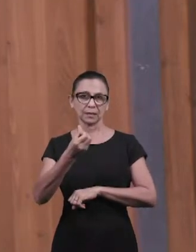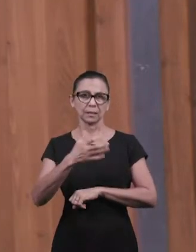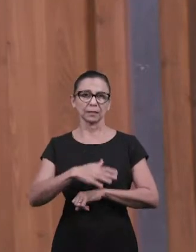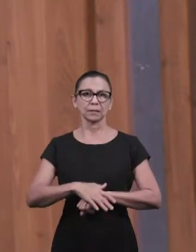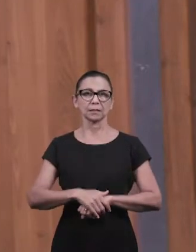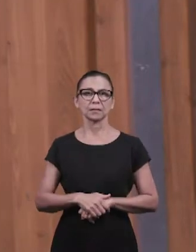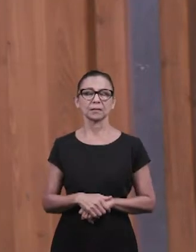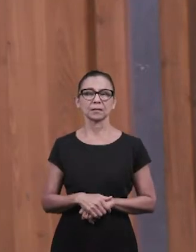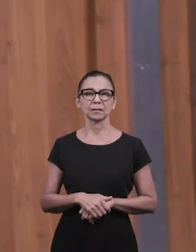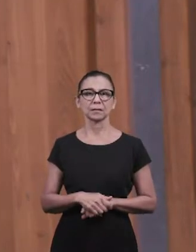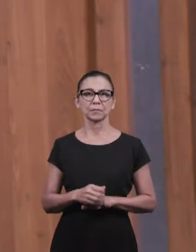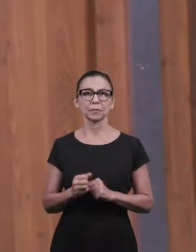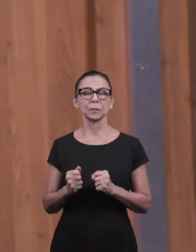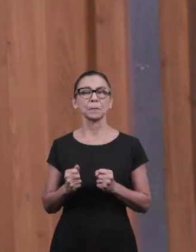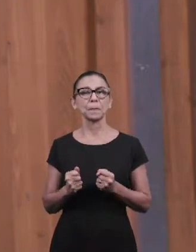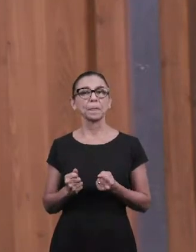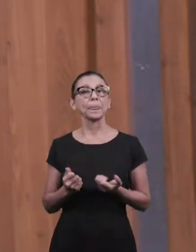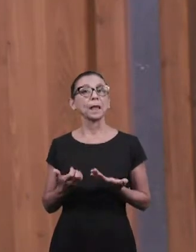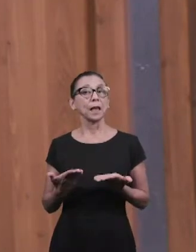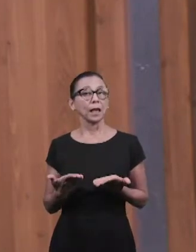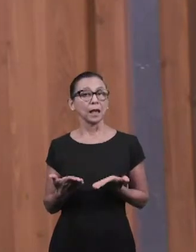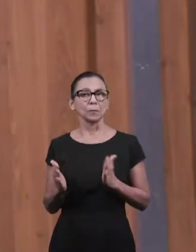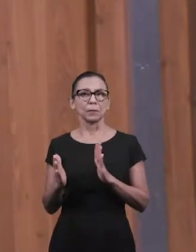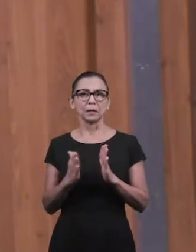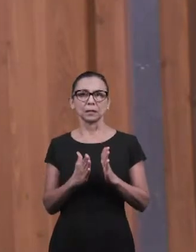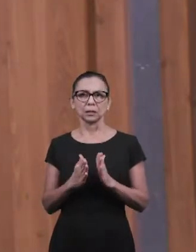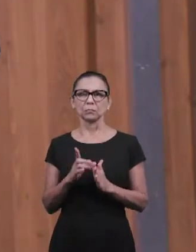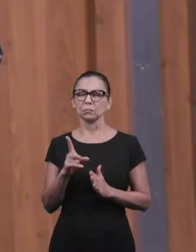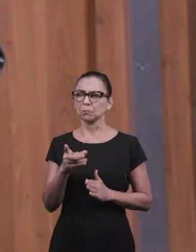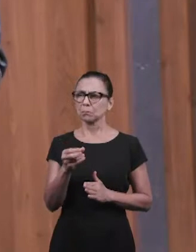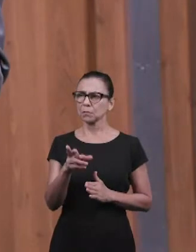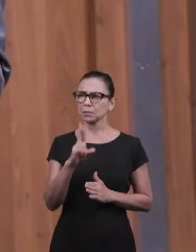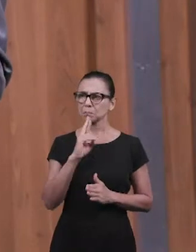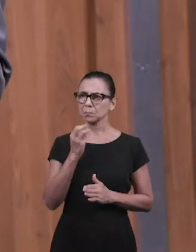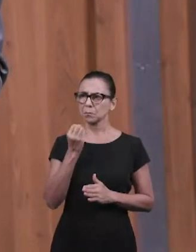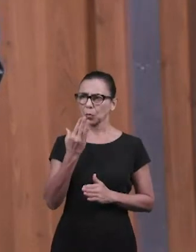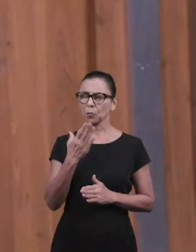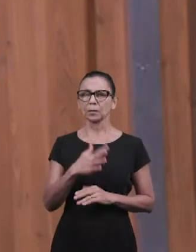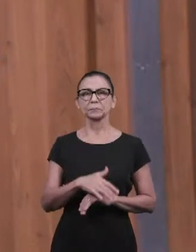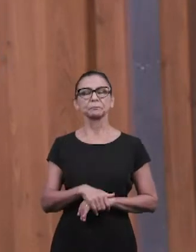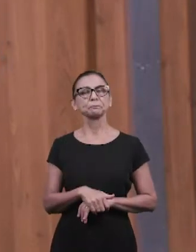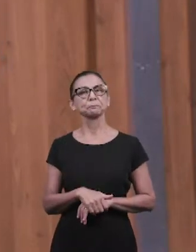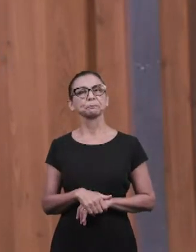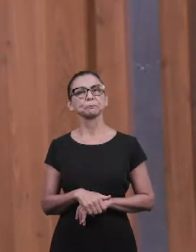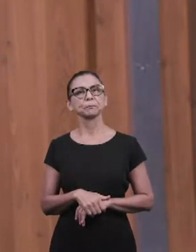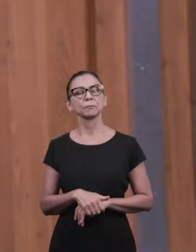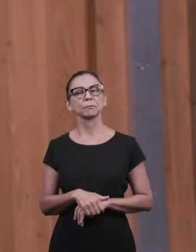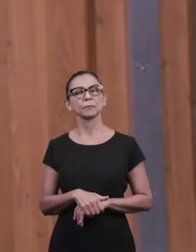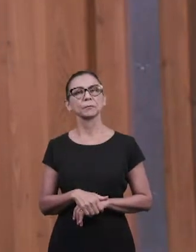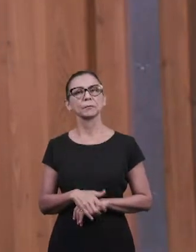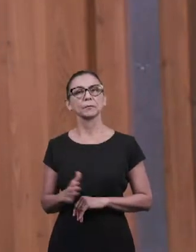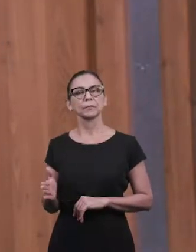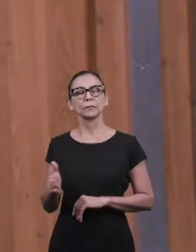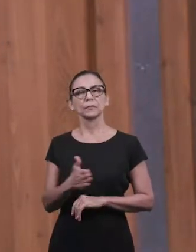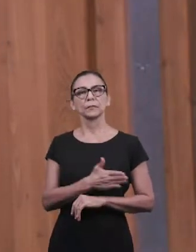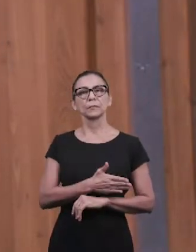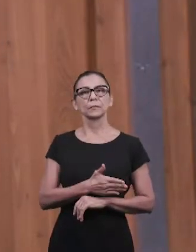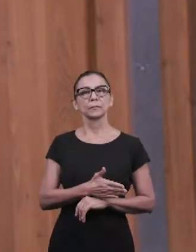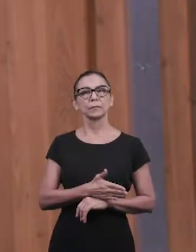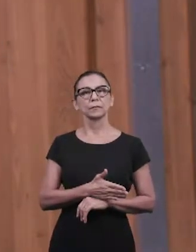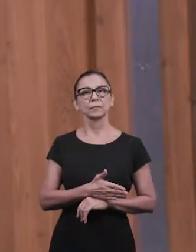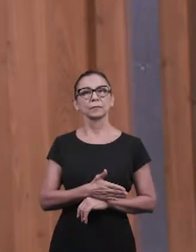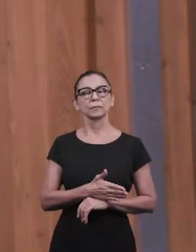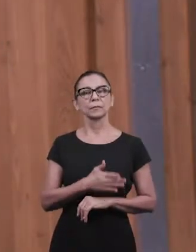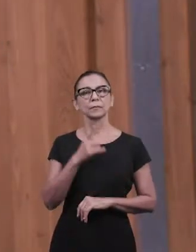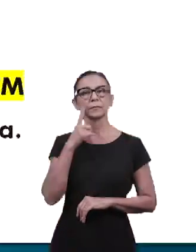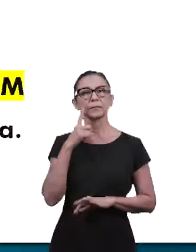resposta foi muito boa, muito correta. Glória a Deus. Agora vamos então à contribuição que o senhor mostrou, que foi enviada para esta